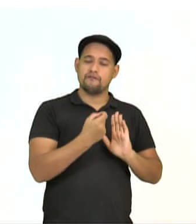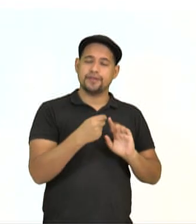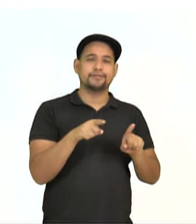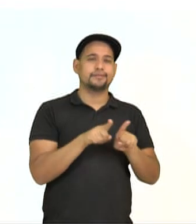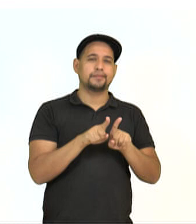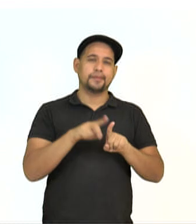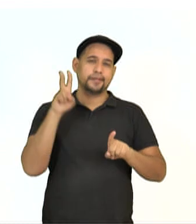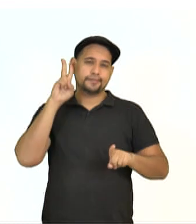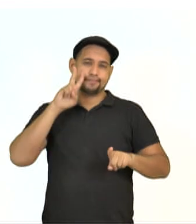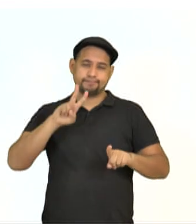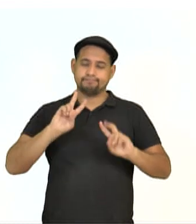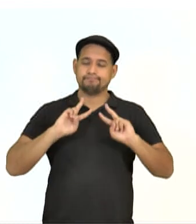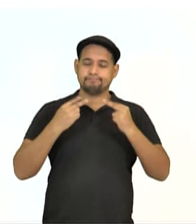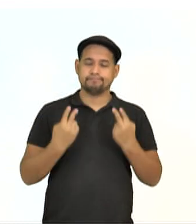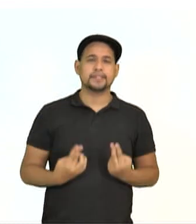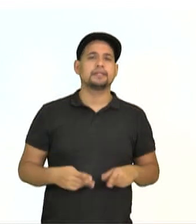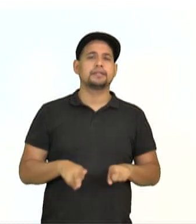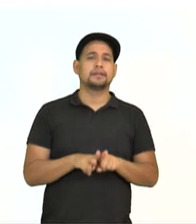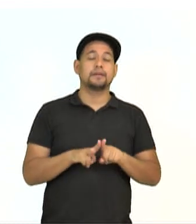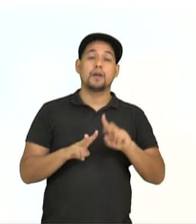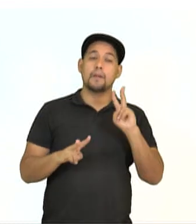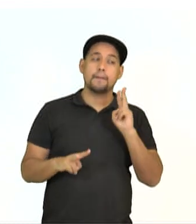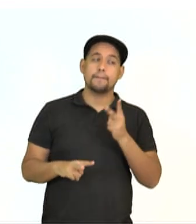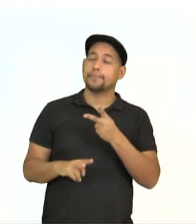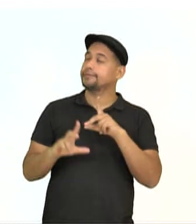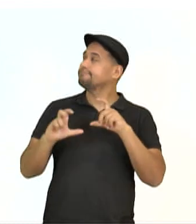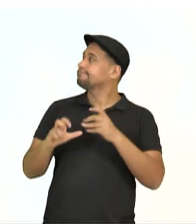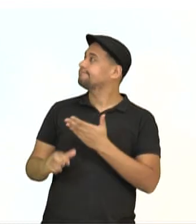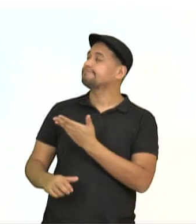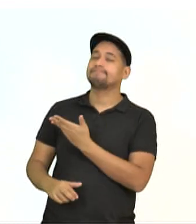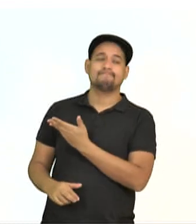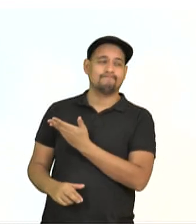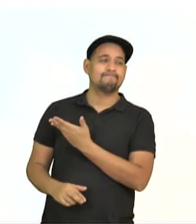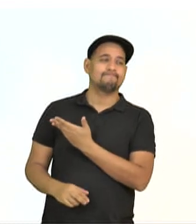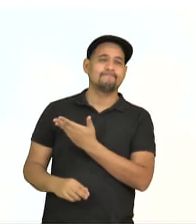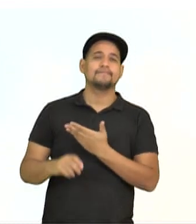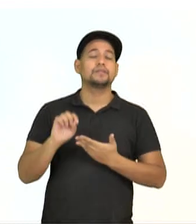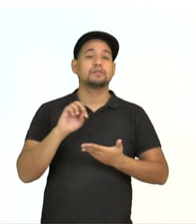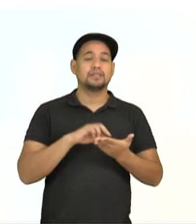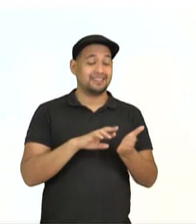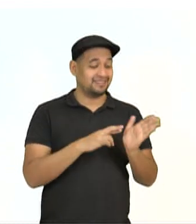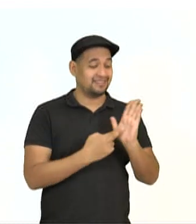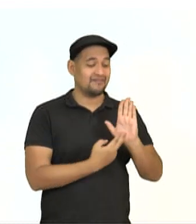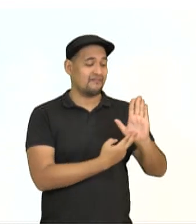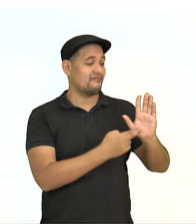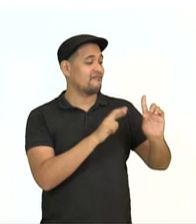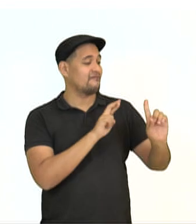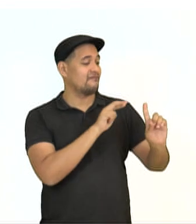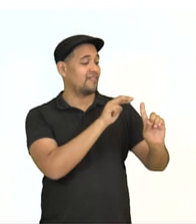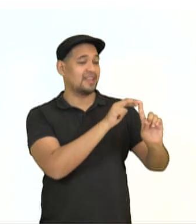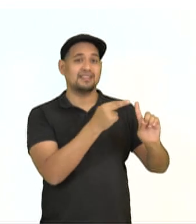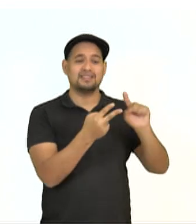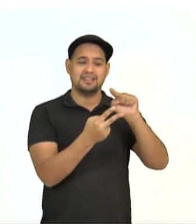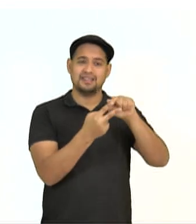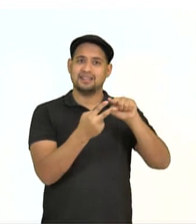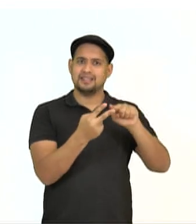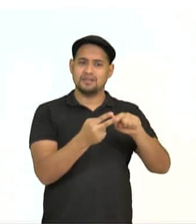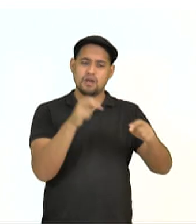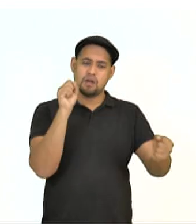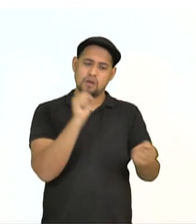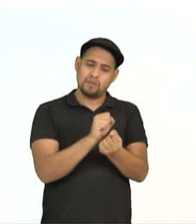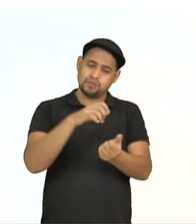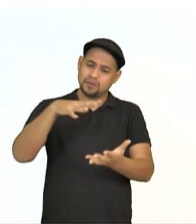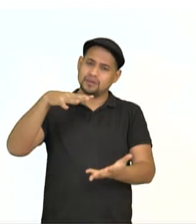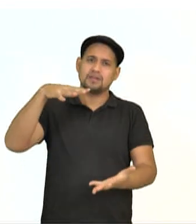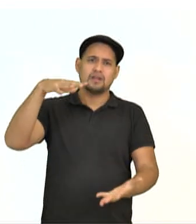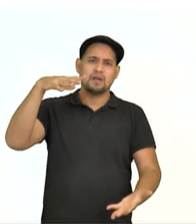humanidade. Imagens aí que fazem referência a duas bombas atômicas, duas bombas atômicas,